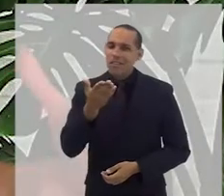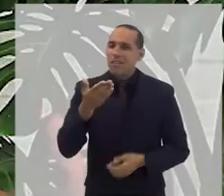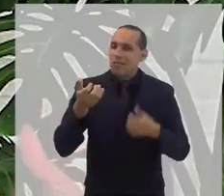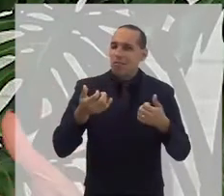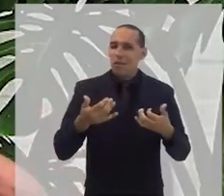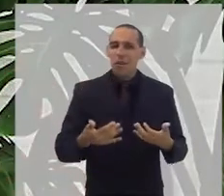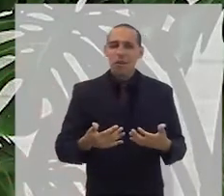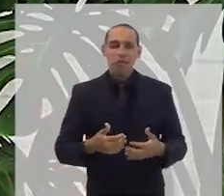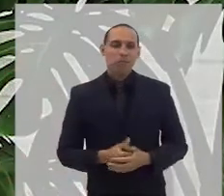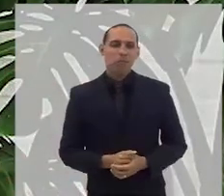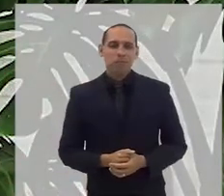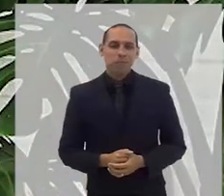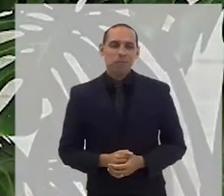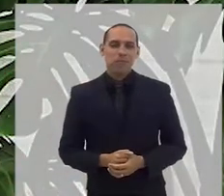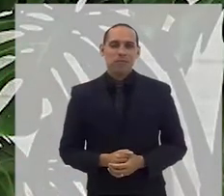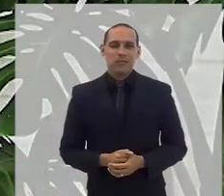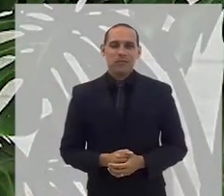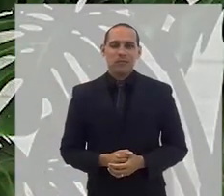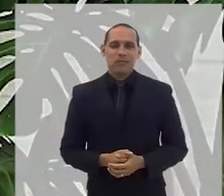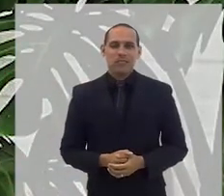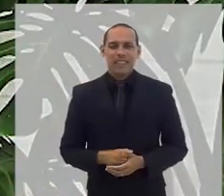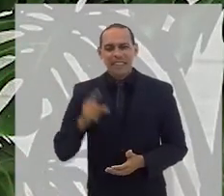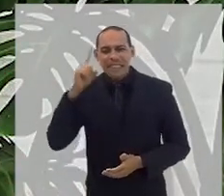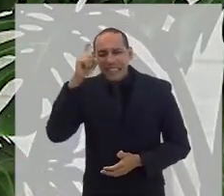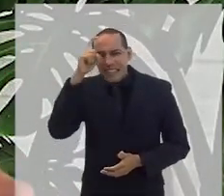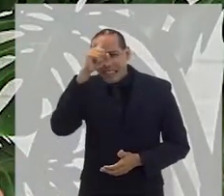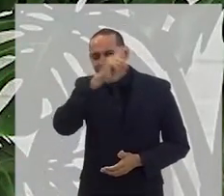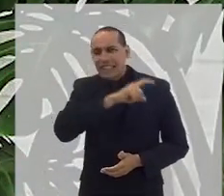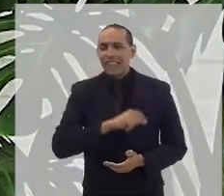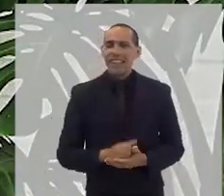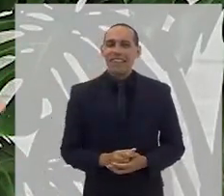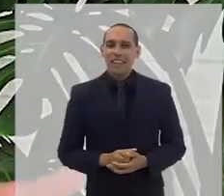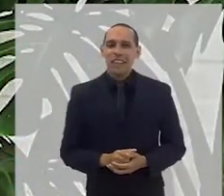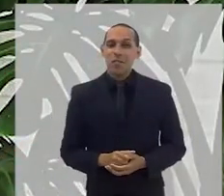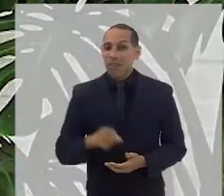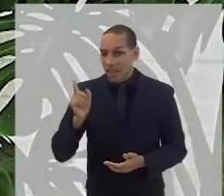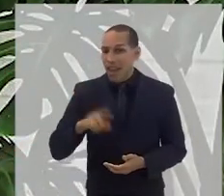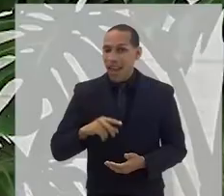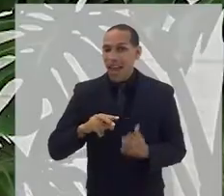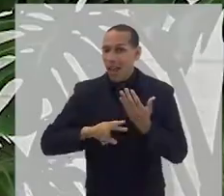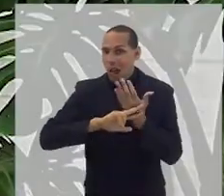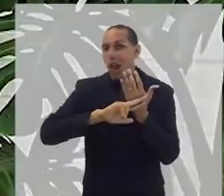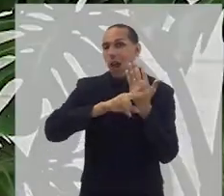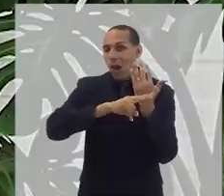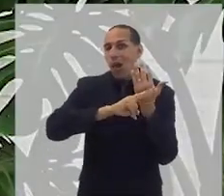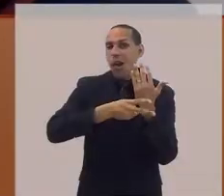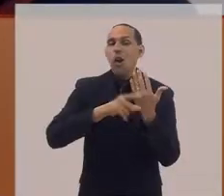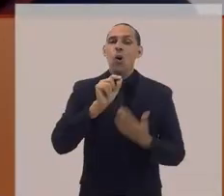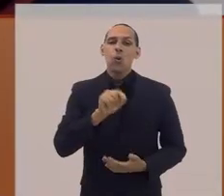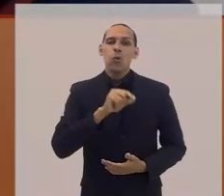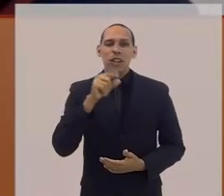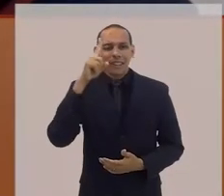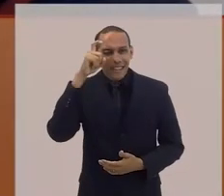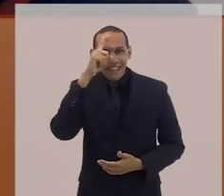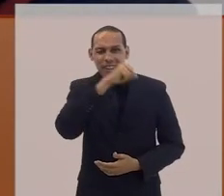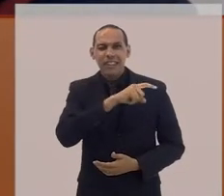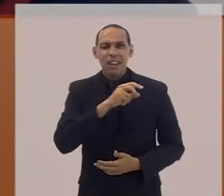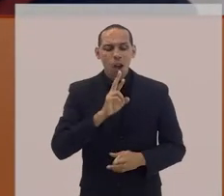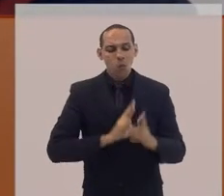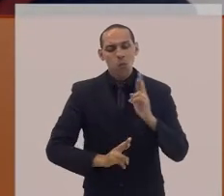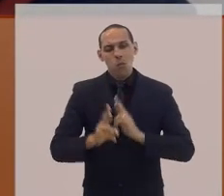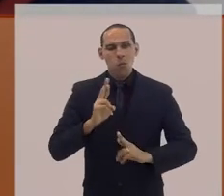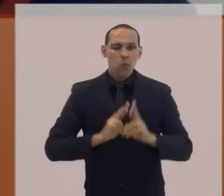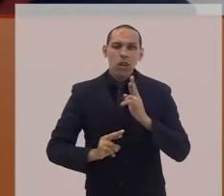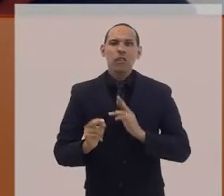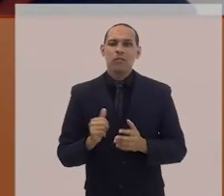dificuldades, né? Uma das consequências disso são as dificuldades nos relacionamentos. Isso talvez